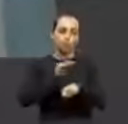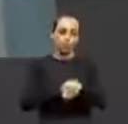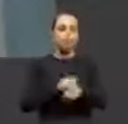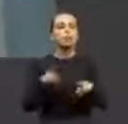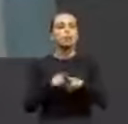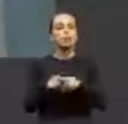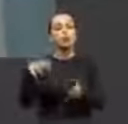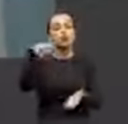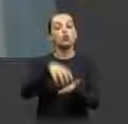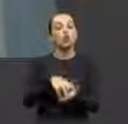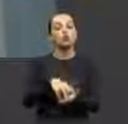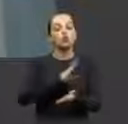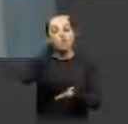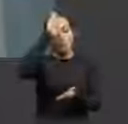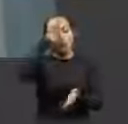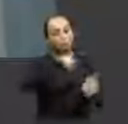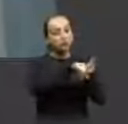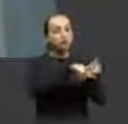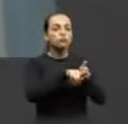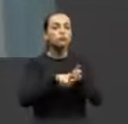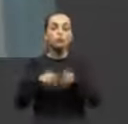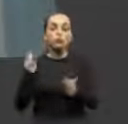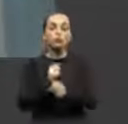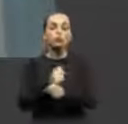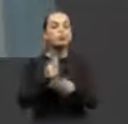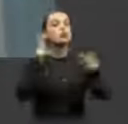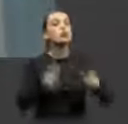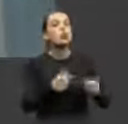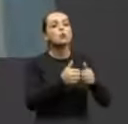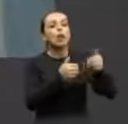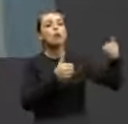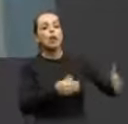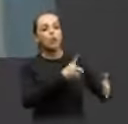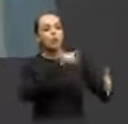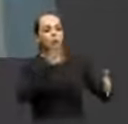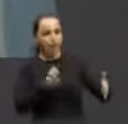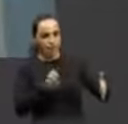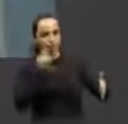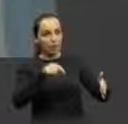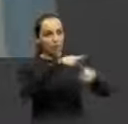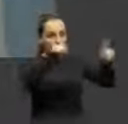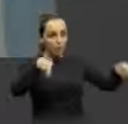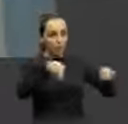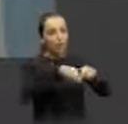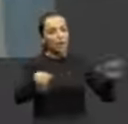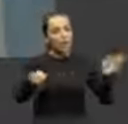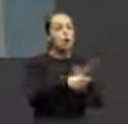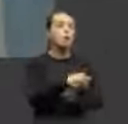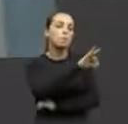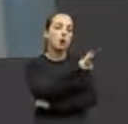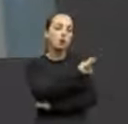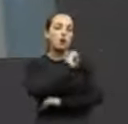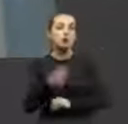de bombeiros, através do estudo, poderia ser construído ao lado do UDAI, ali no antigo Campo da Estrela, terreno da prefeitura. Ou ao lado